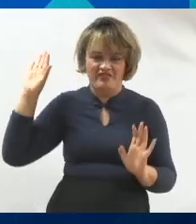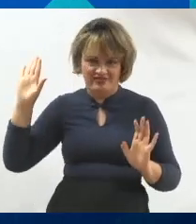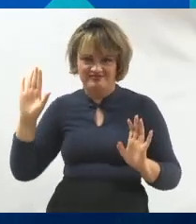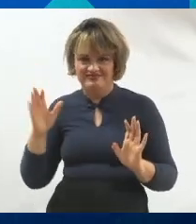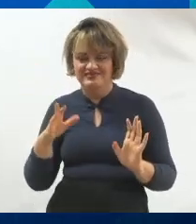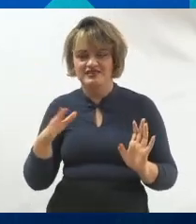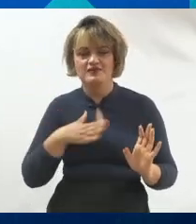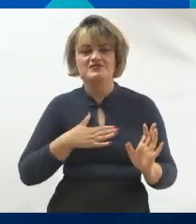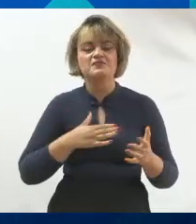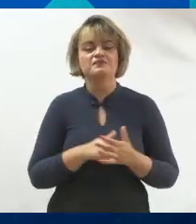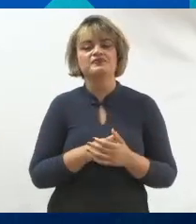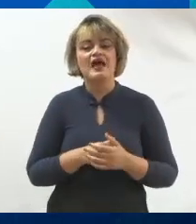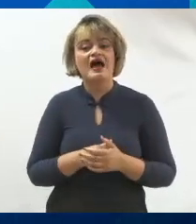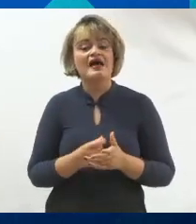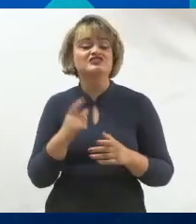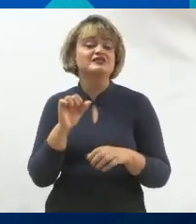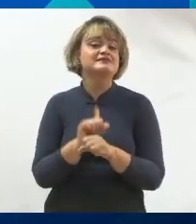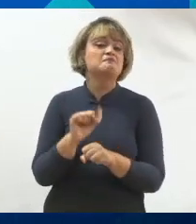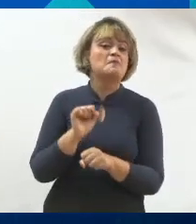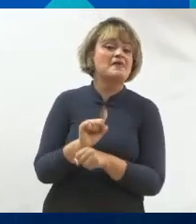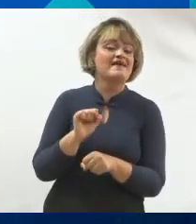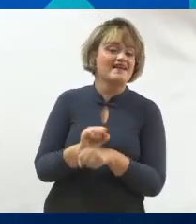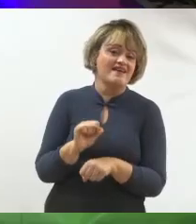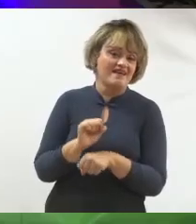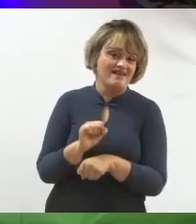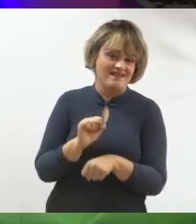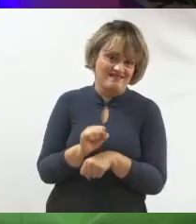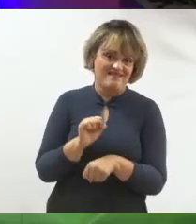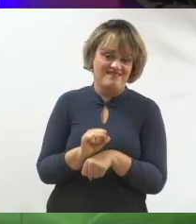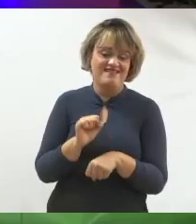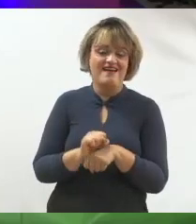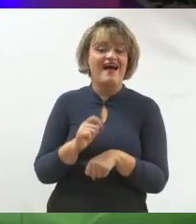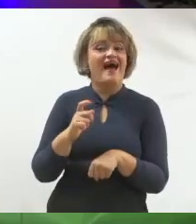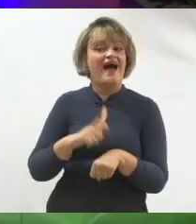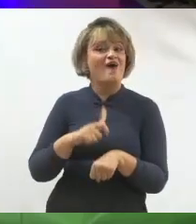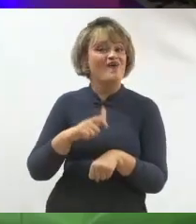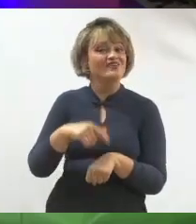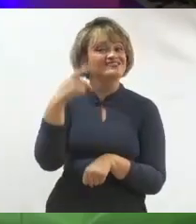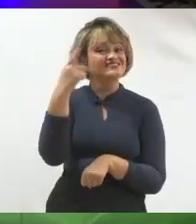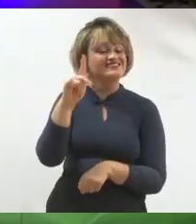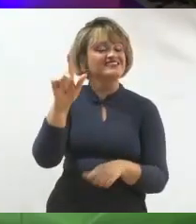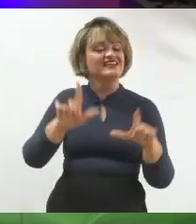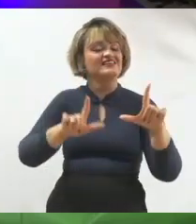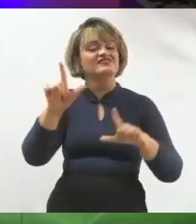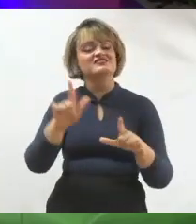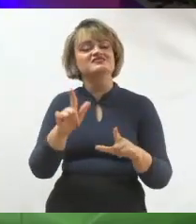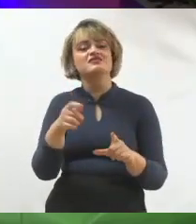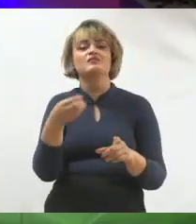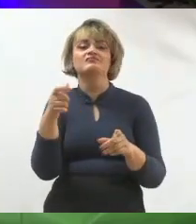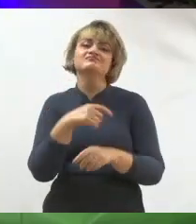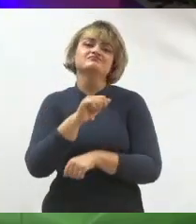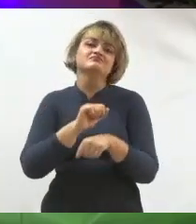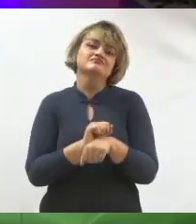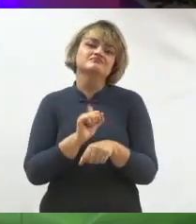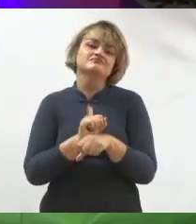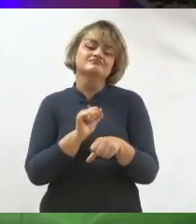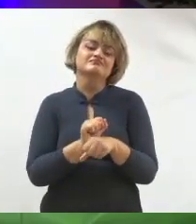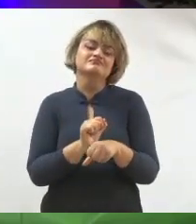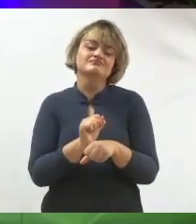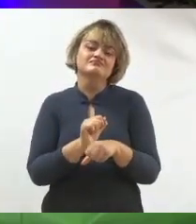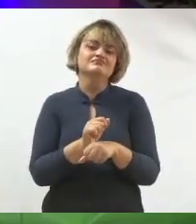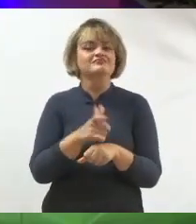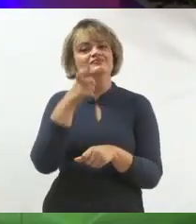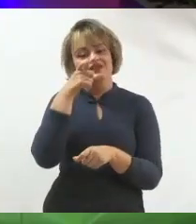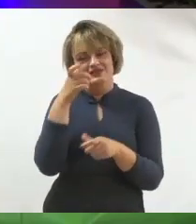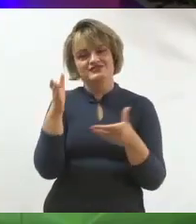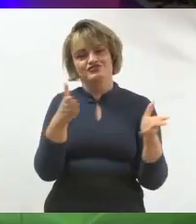Mas aí a gente tinha que esperar os canais abertos a se posicionarem, a colocar ali o conteúdo